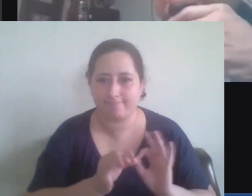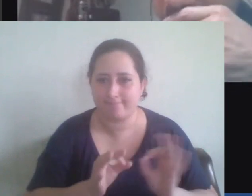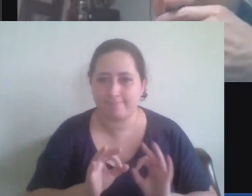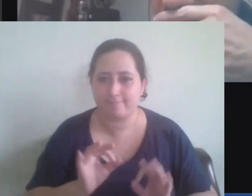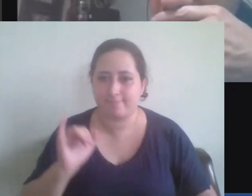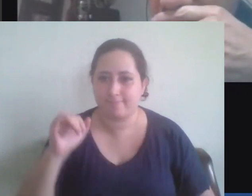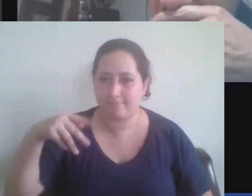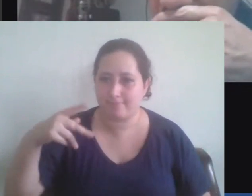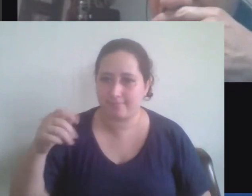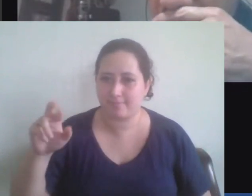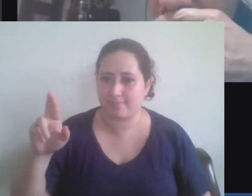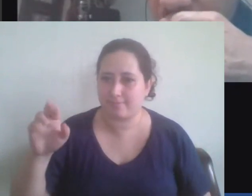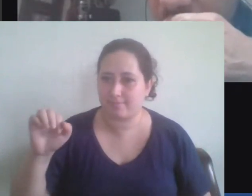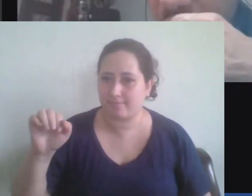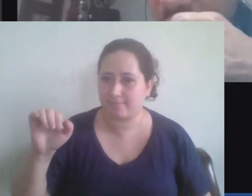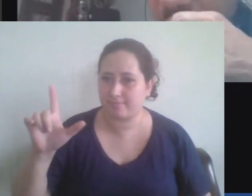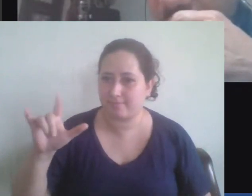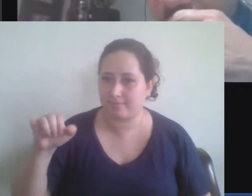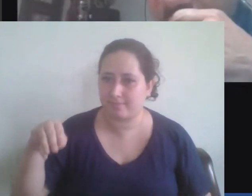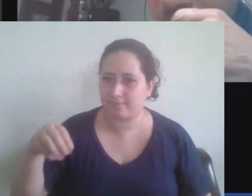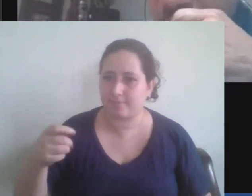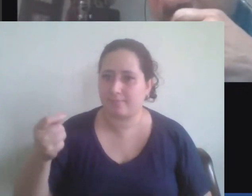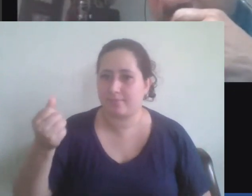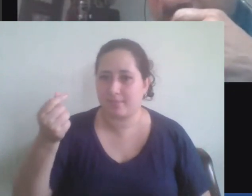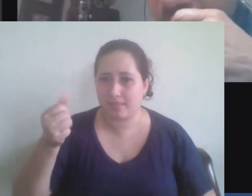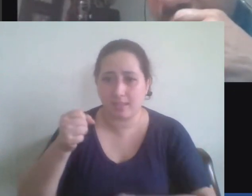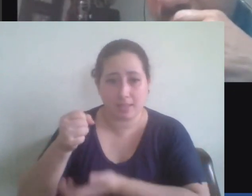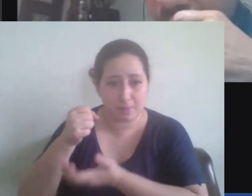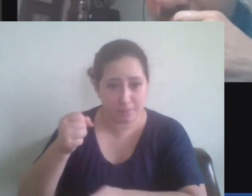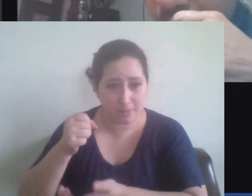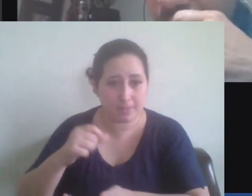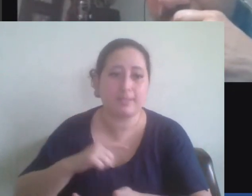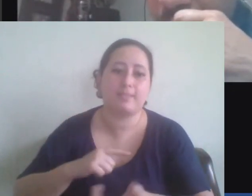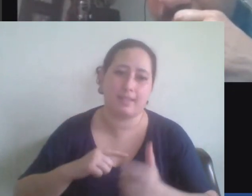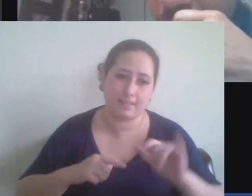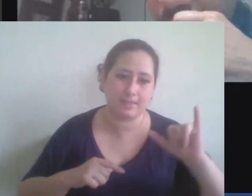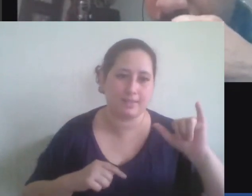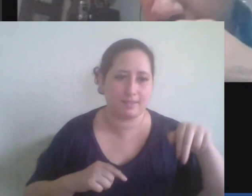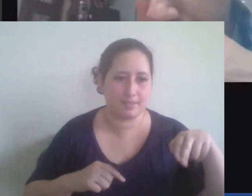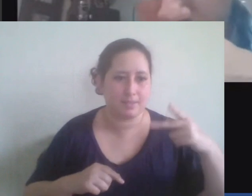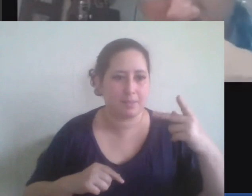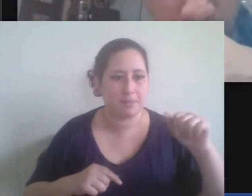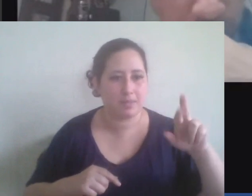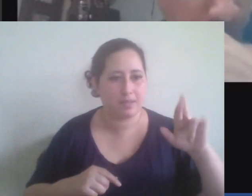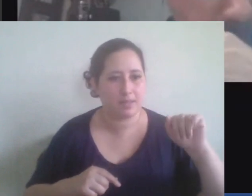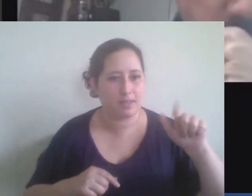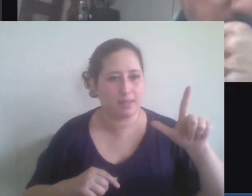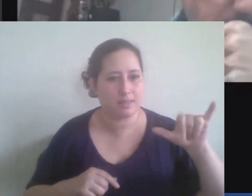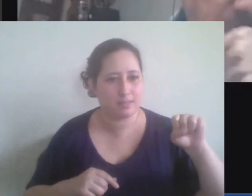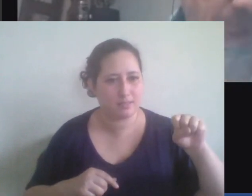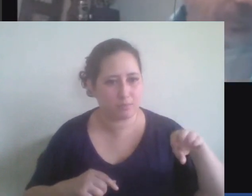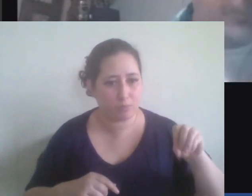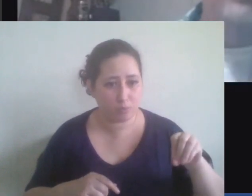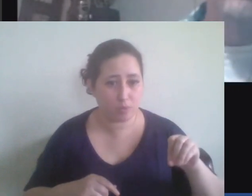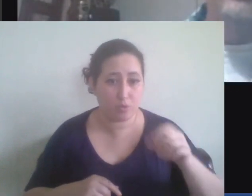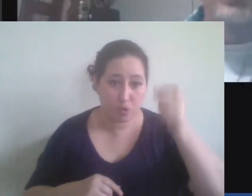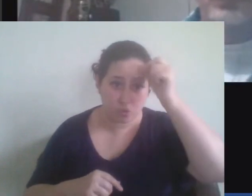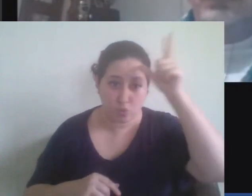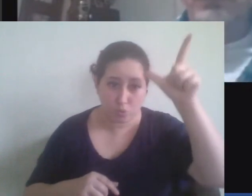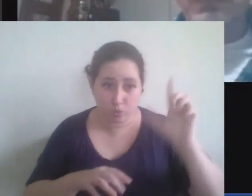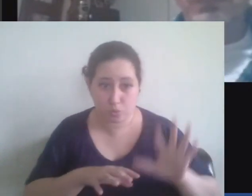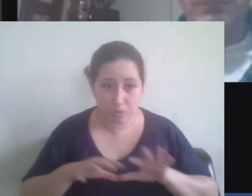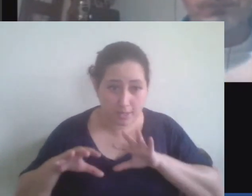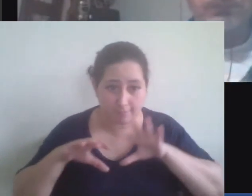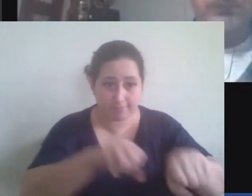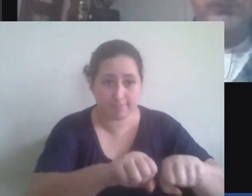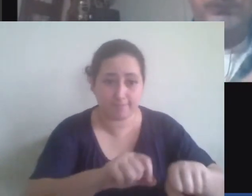deixa enquanto houver capitalismo haverá imperialismo então essa dominação que é cultural que nós sofremos